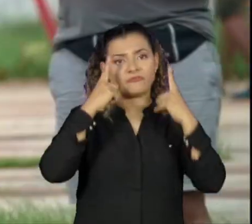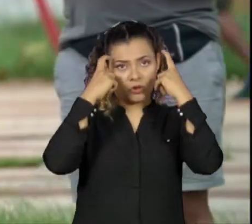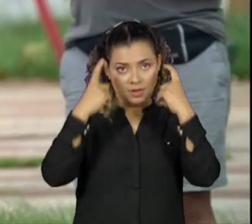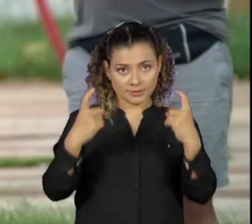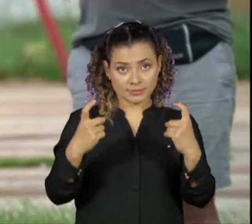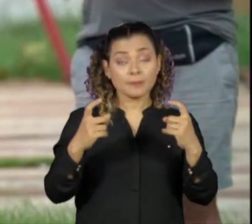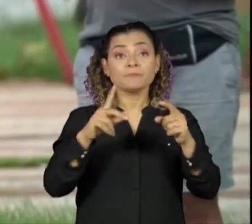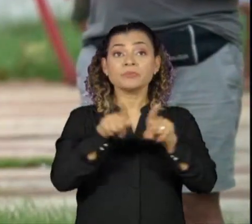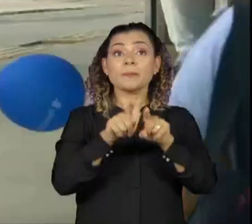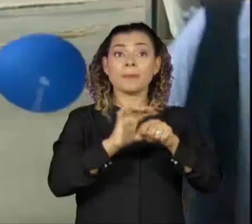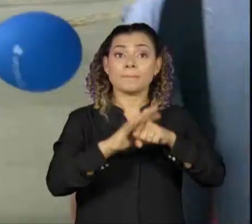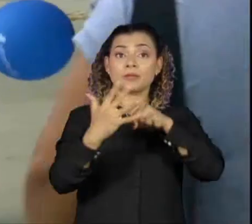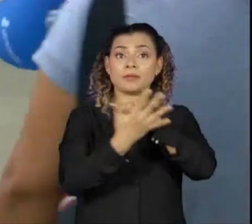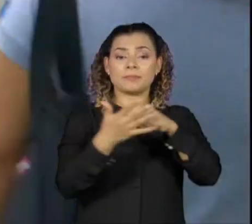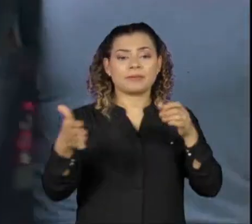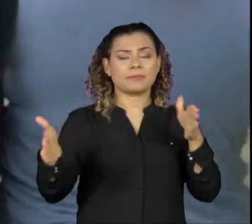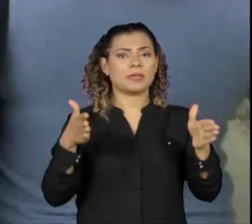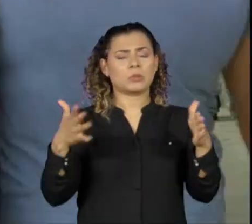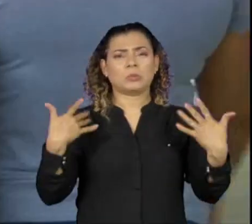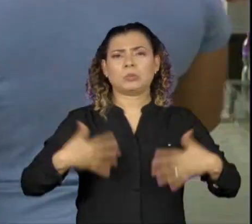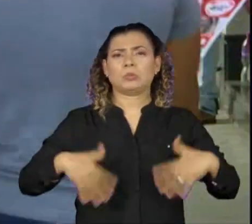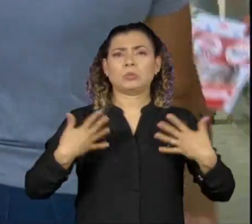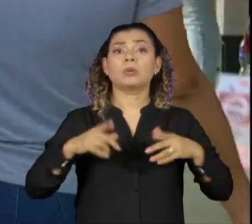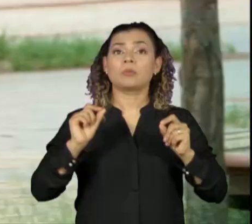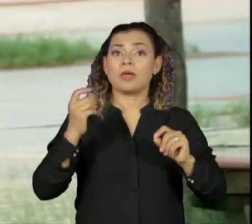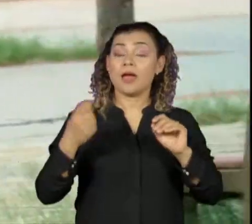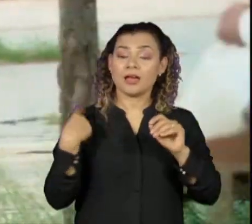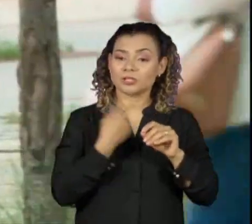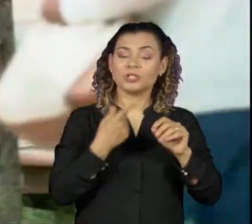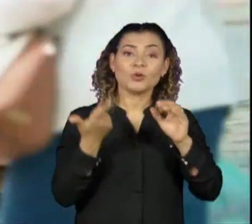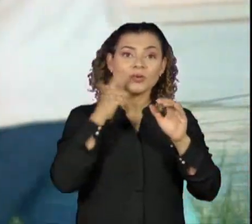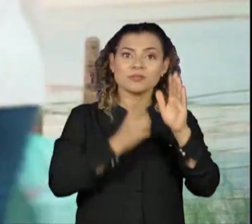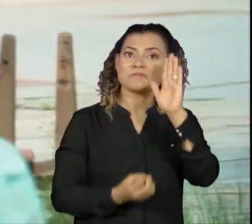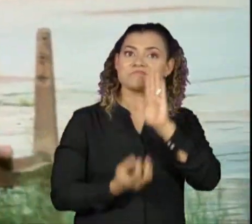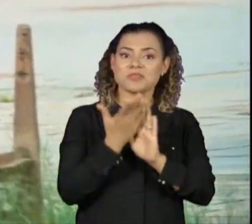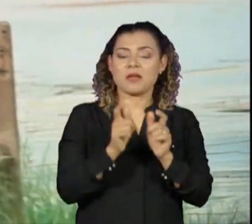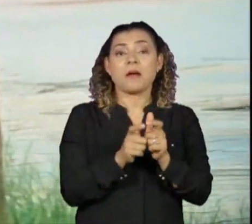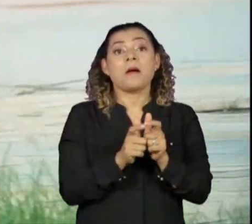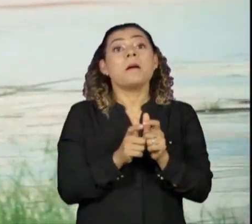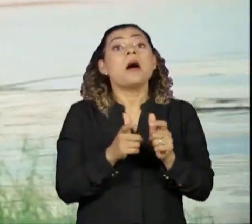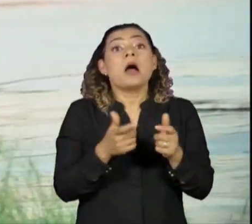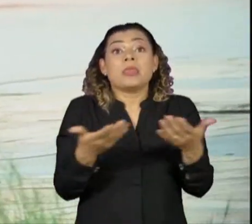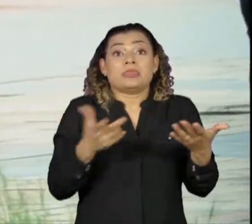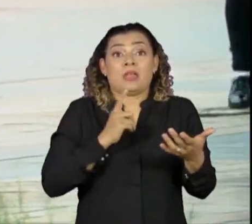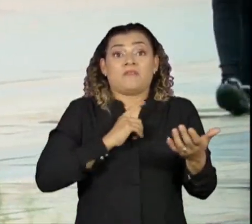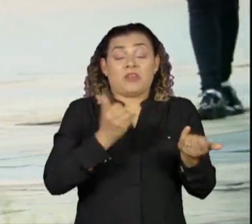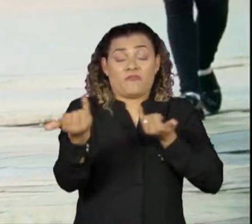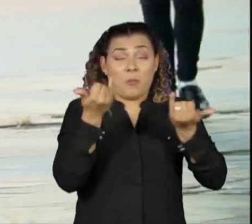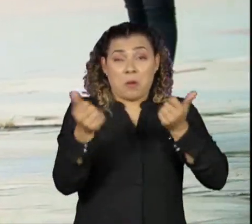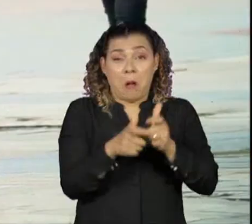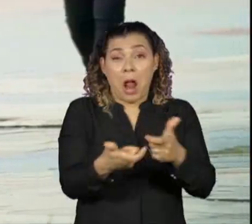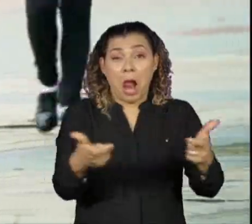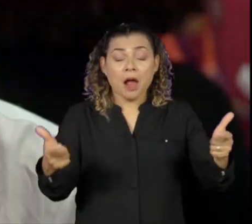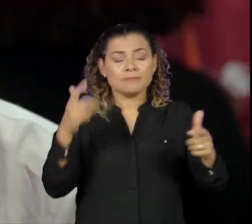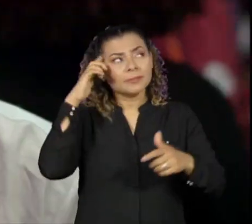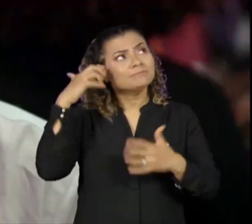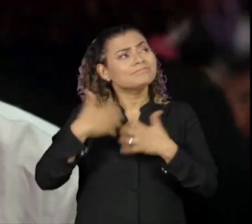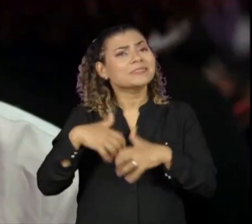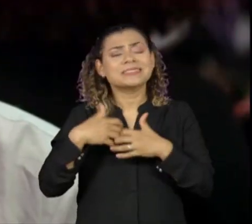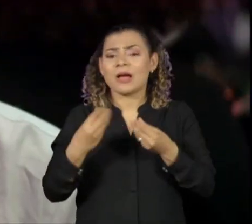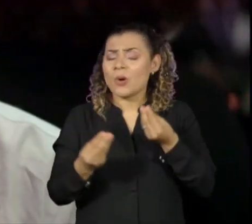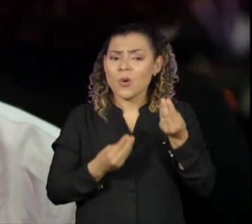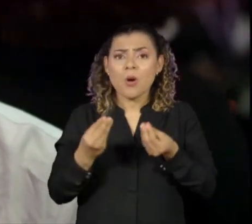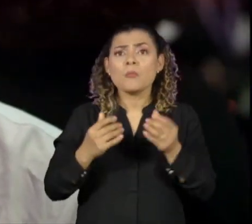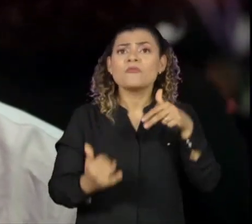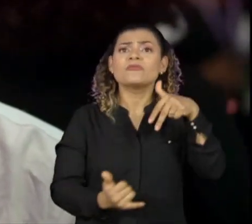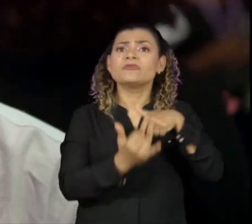A pandemia foi o alavancamento do Todas por Uma. Houve um aumento muito grande de dados, porém a gente começou a pensar como que